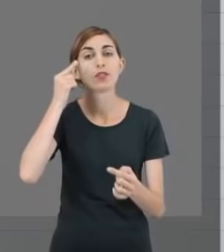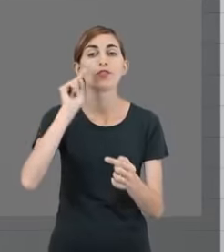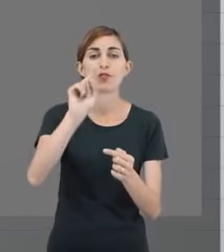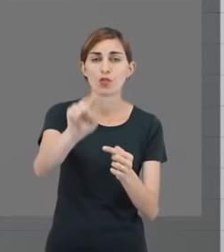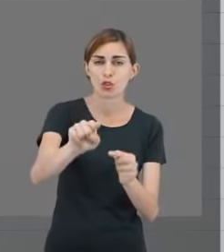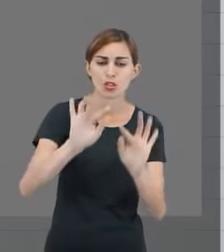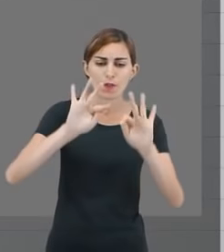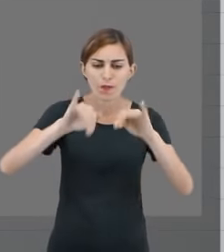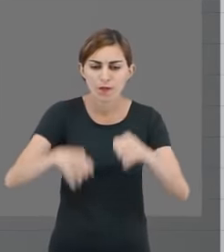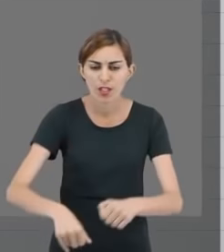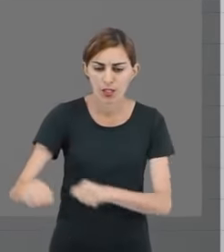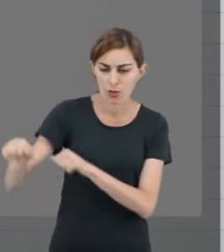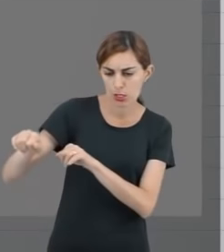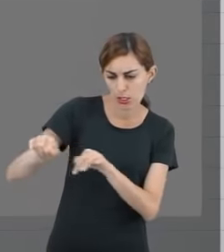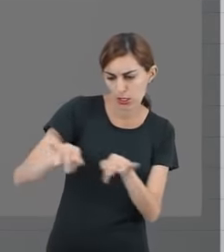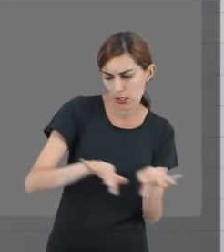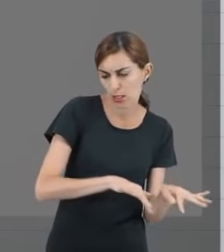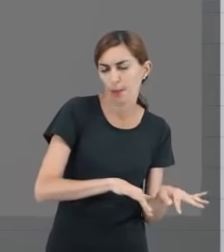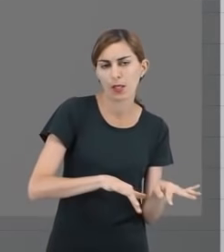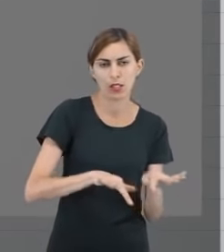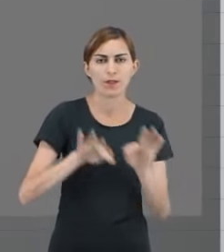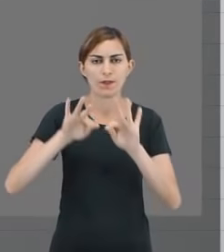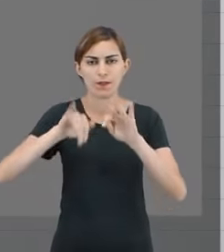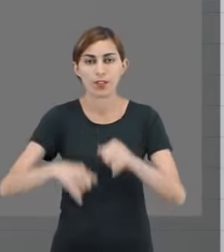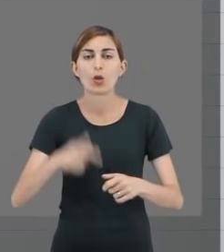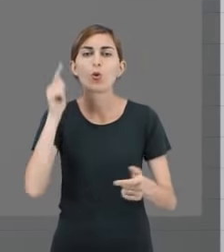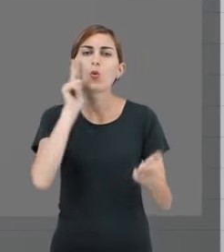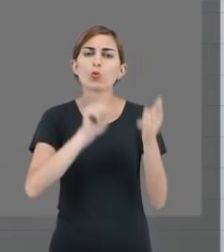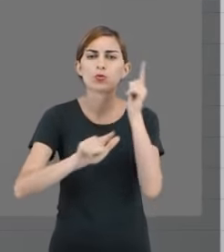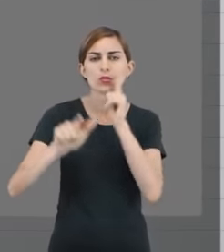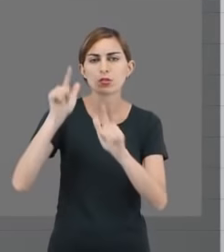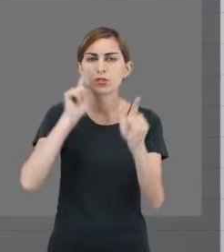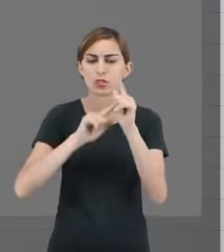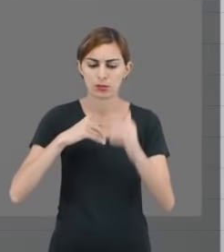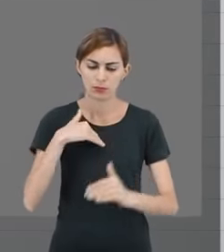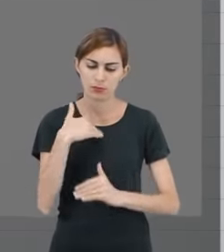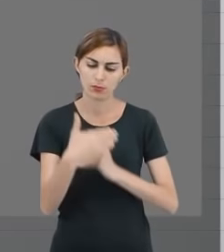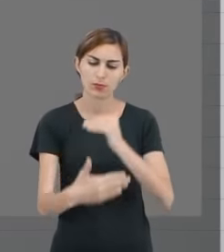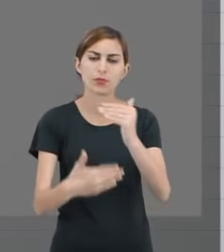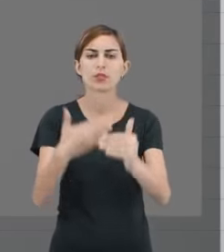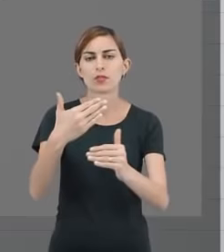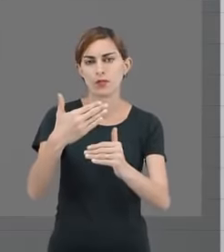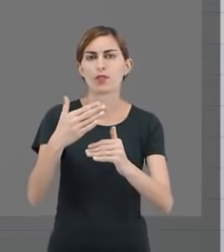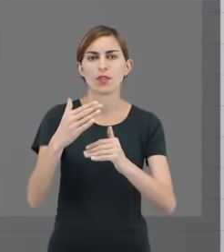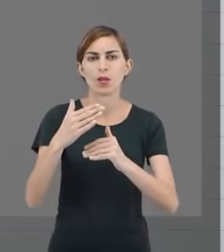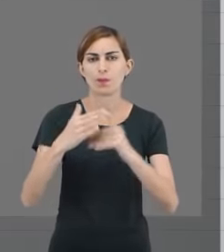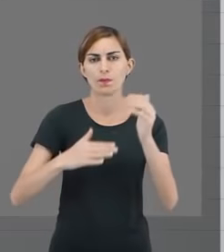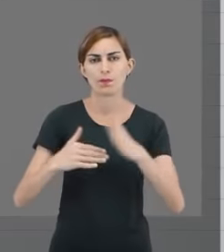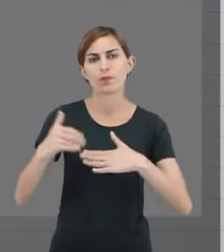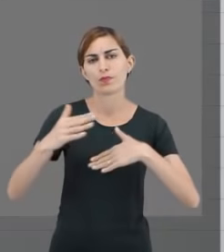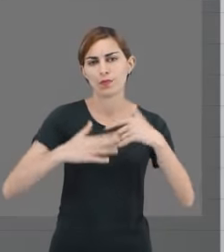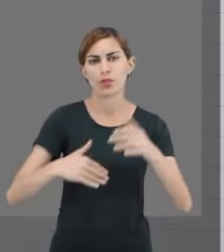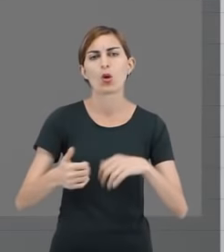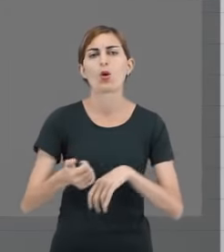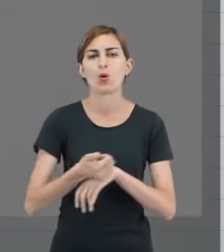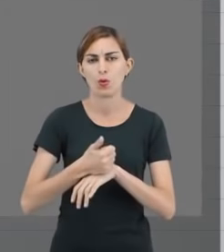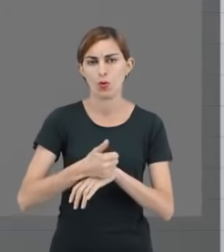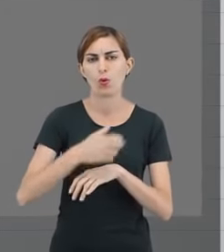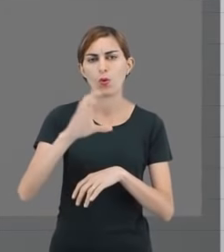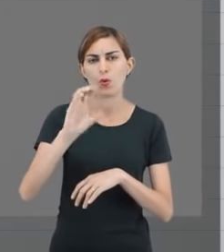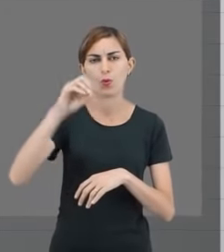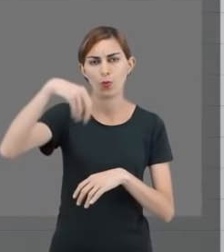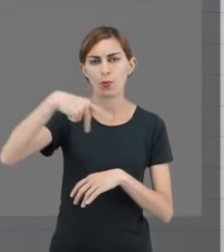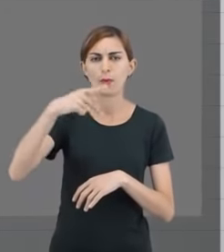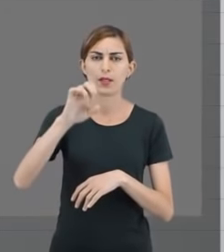você, ao final dessa semana, a culminância dela, consiga desenvolver essa competência. E assim, com cada uma